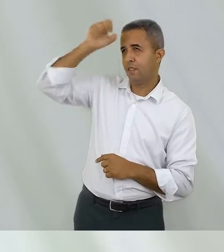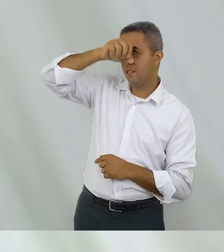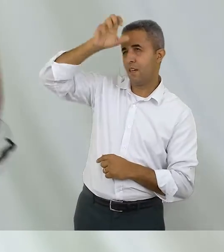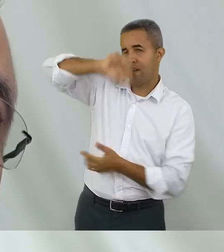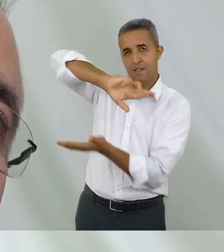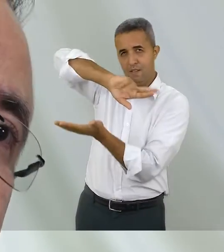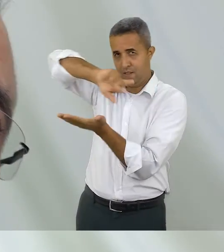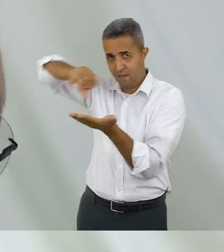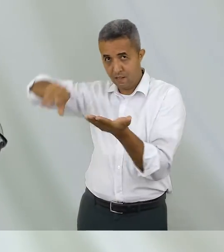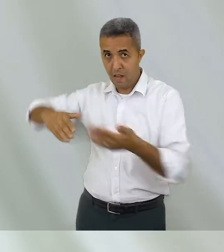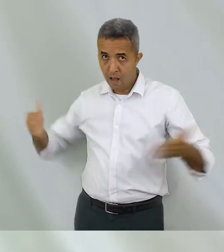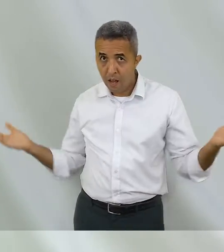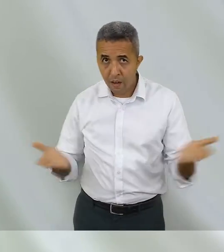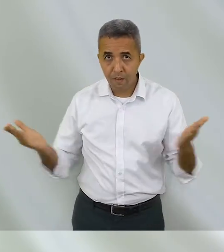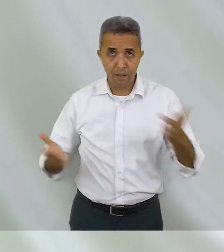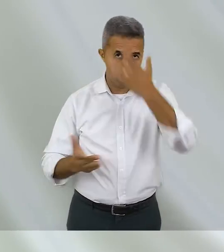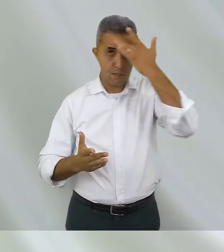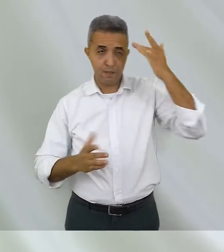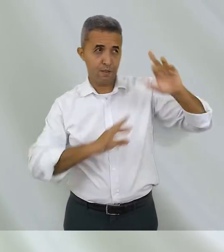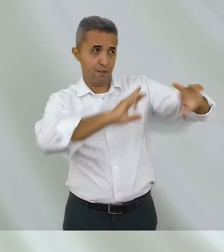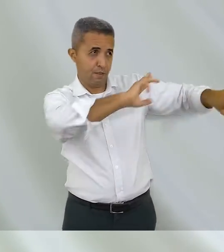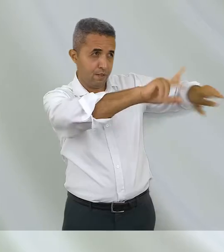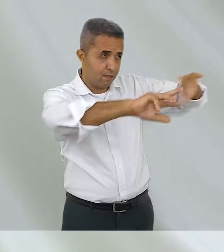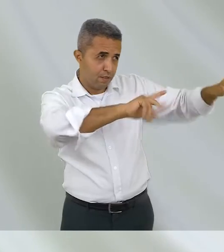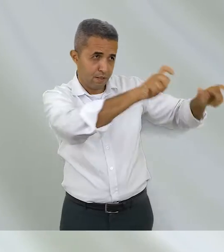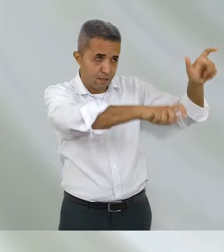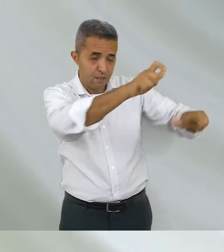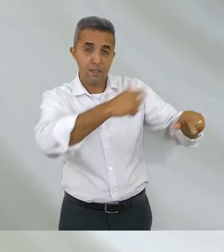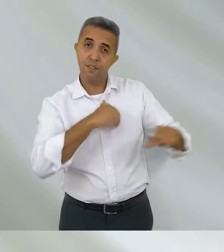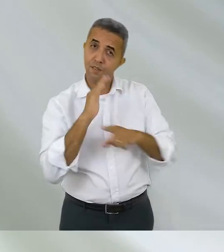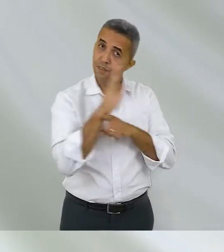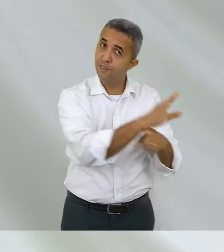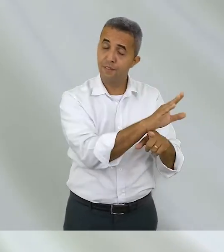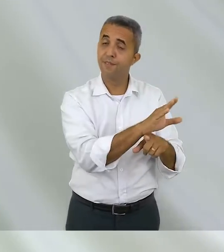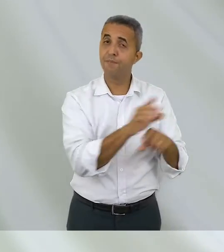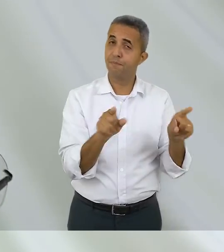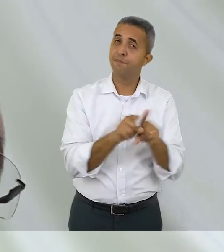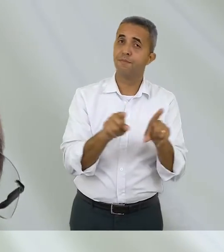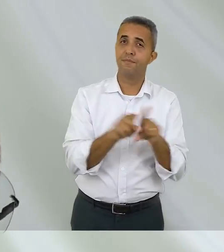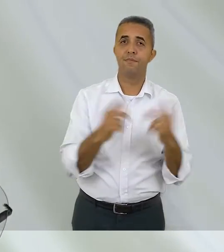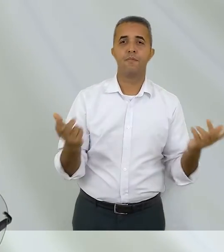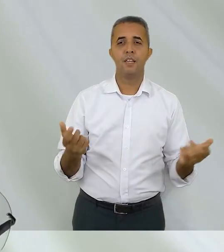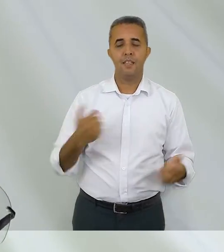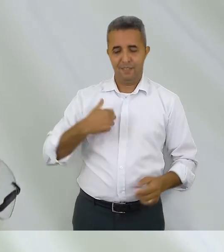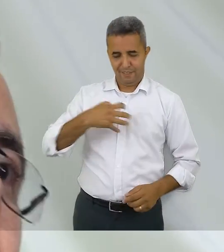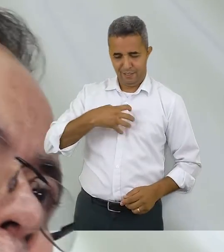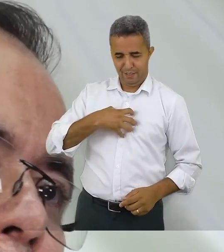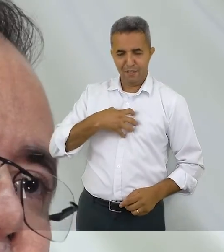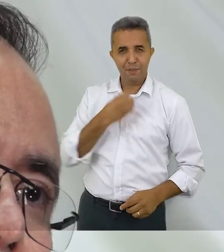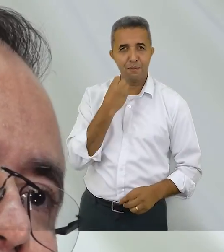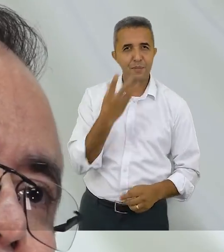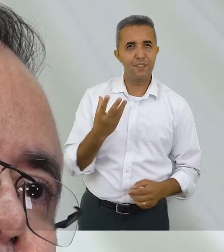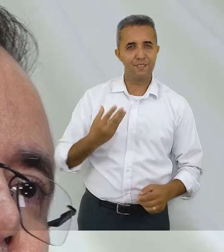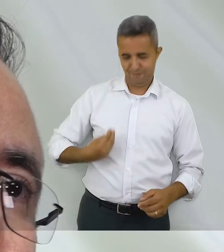que eu tive junto à Universidade Federal do Mato Grosso. E aí isso acaba meio que completando esse ideal